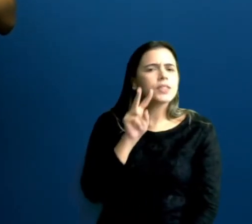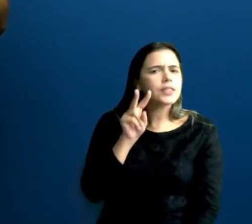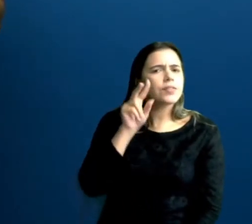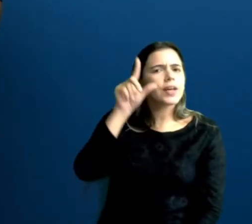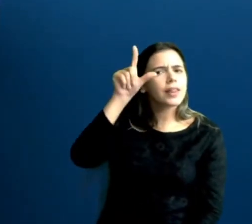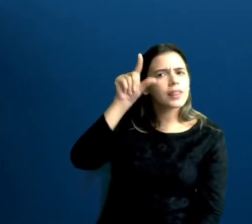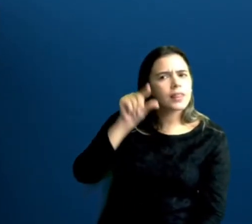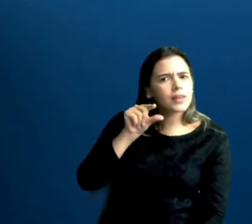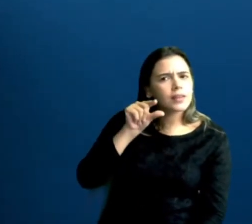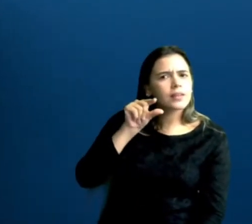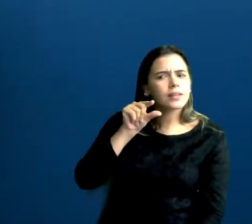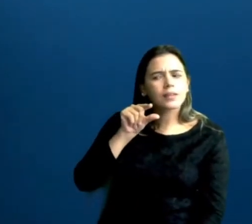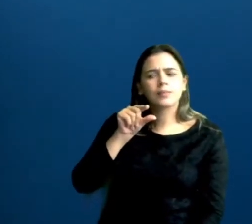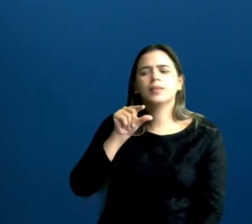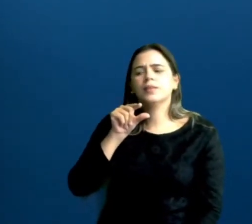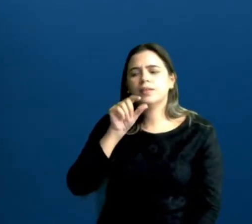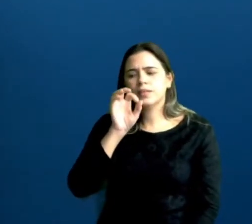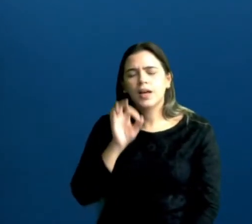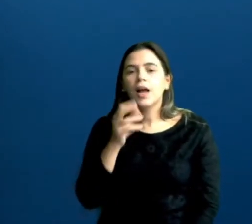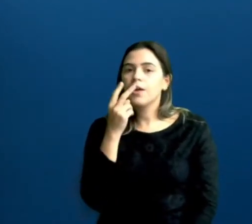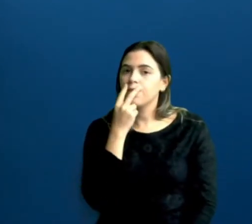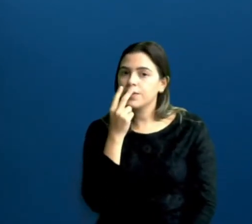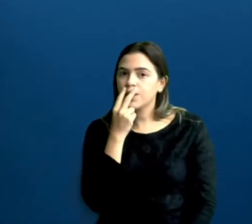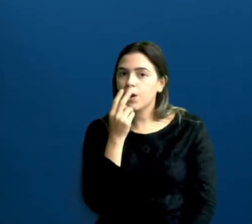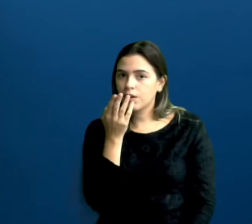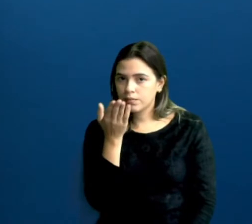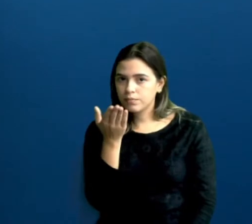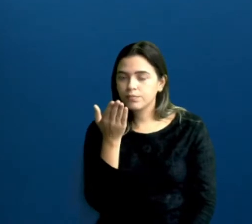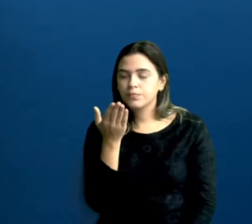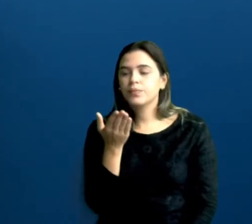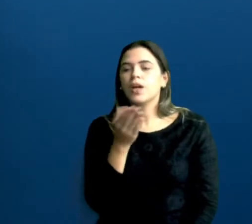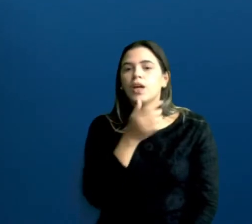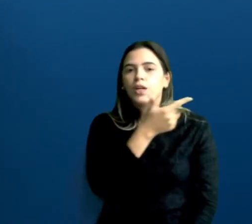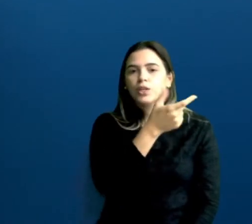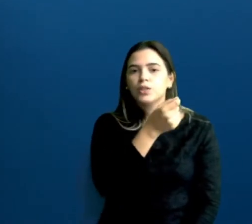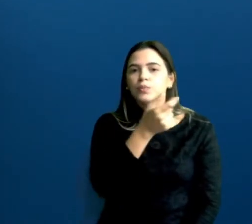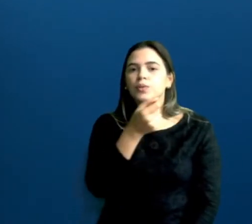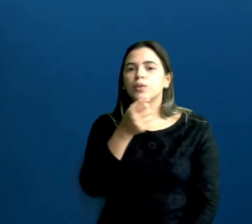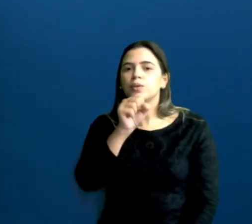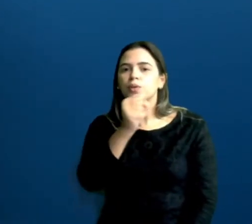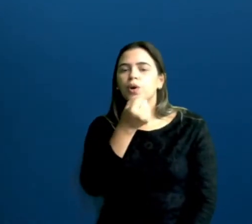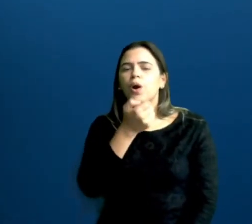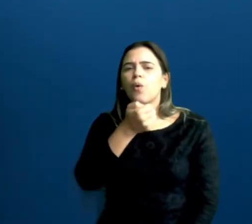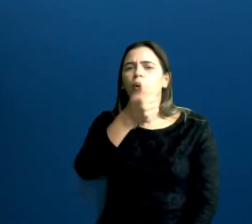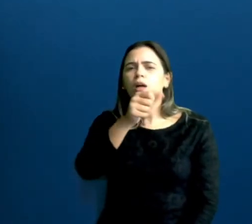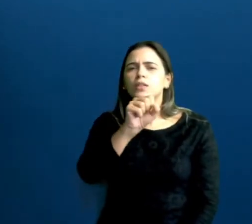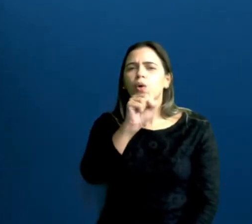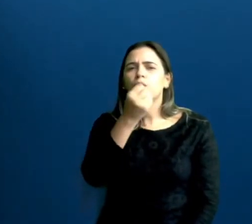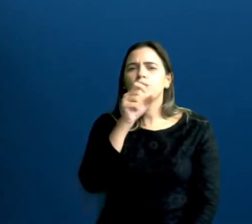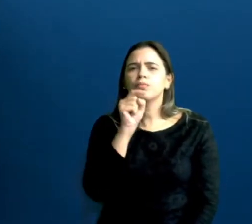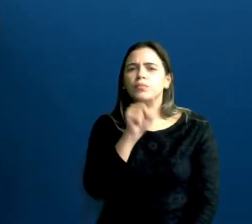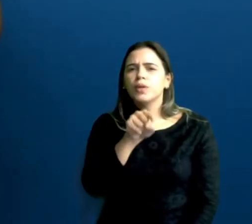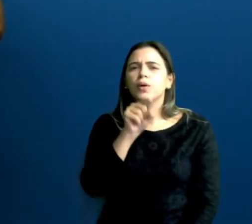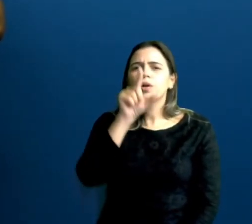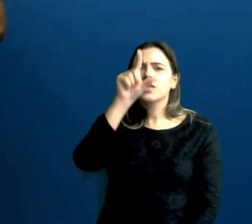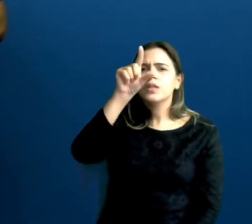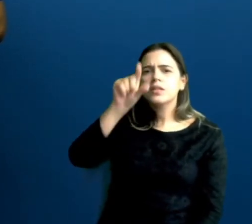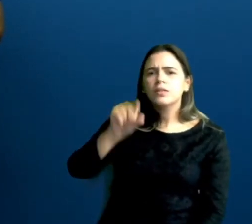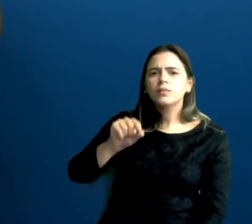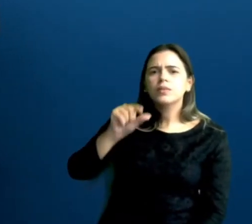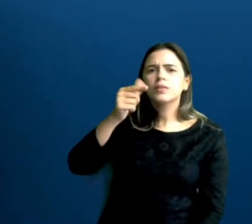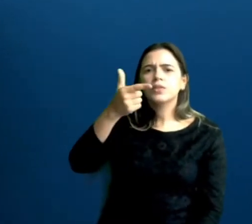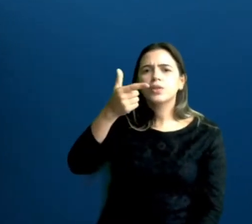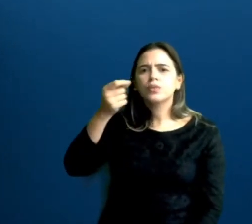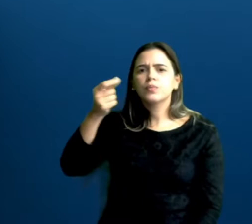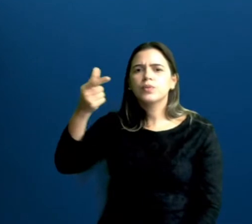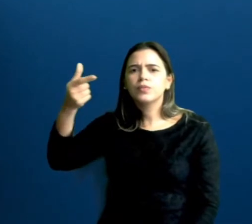uma queda. Então, só comparando aqui com o dado de vitória. Ó, em 2008, era de quase 8 mil e houve uma queda. Em